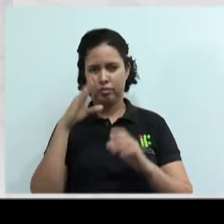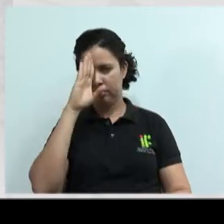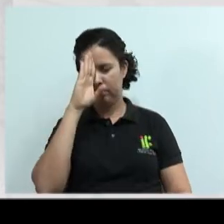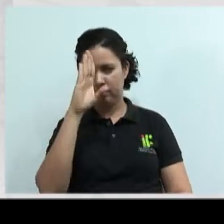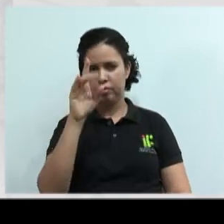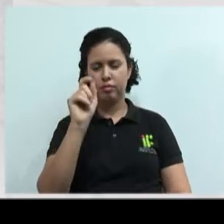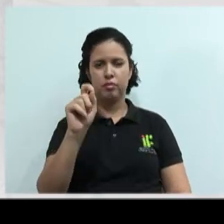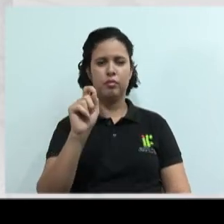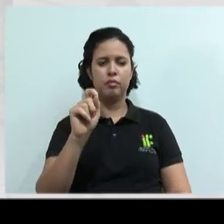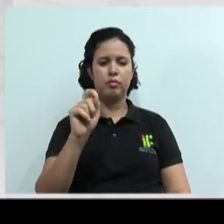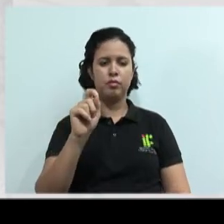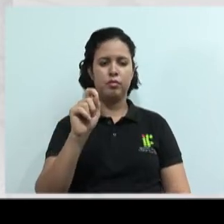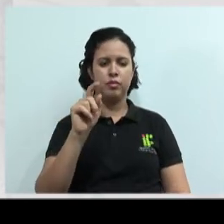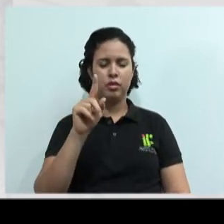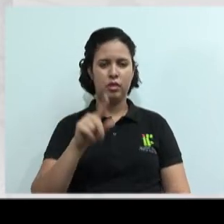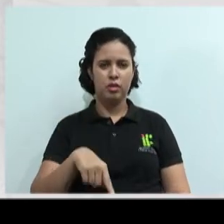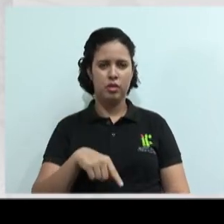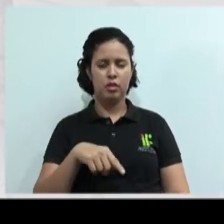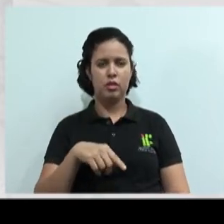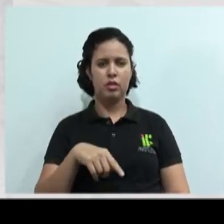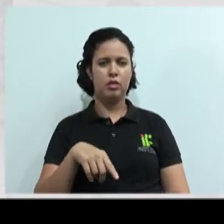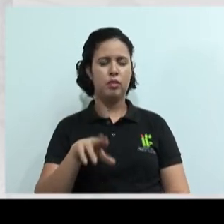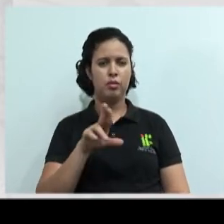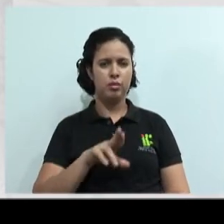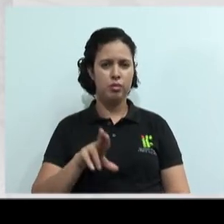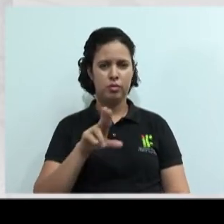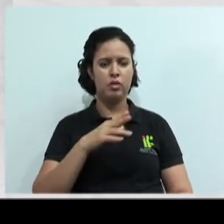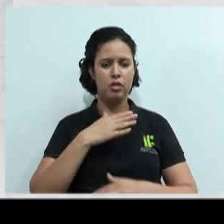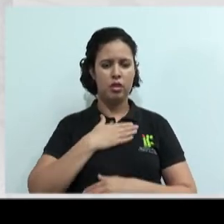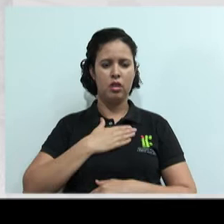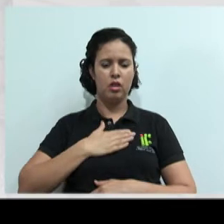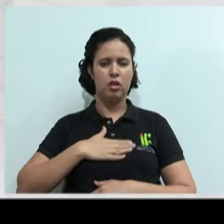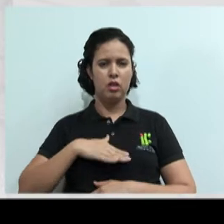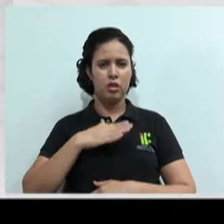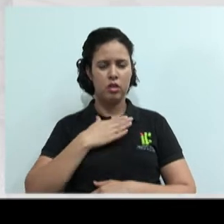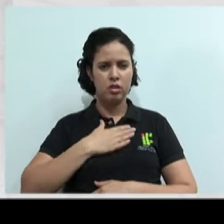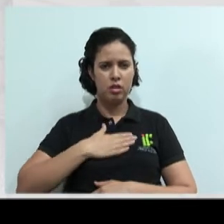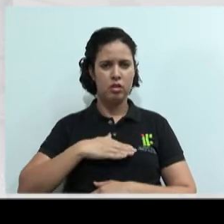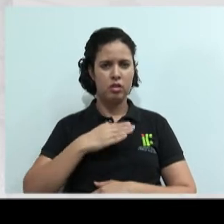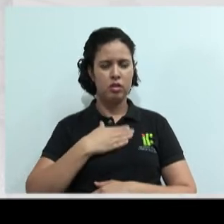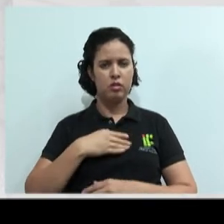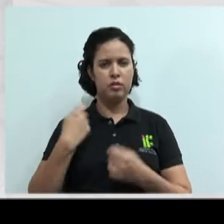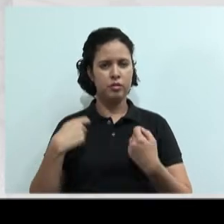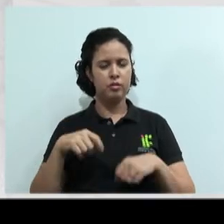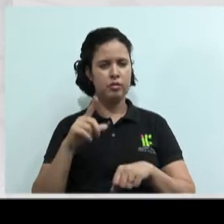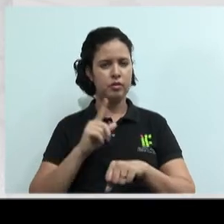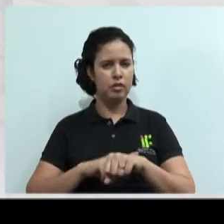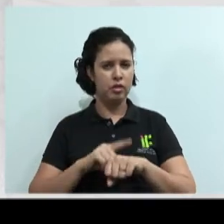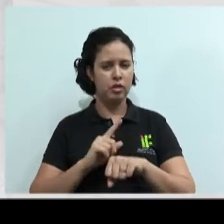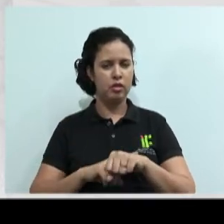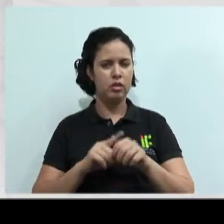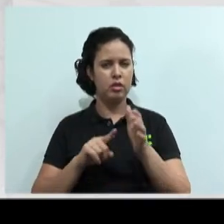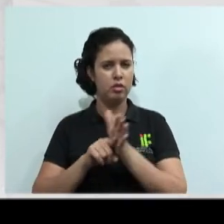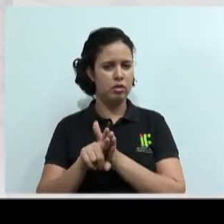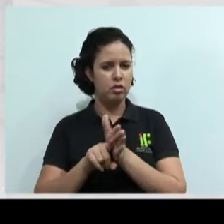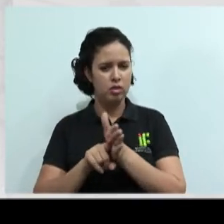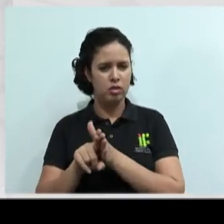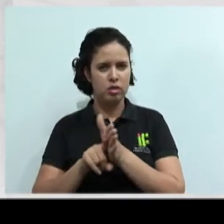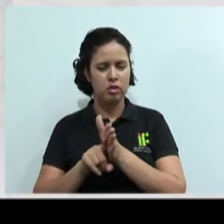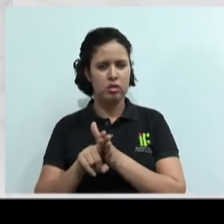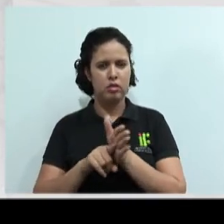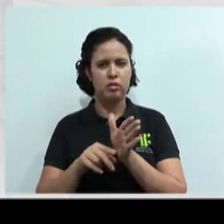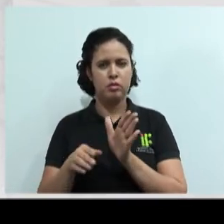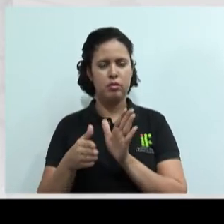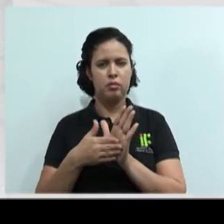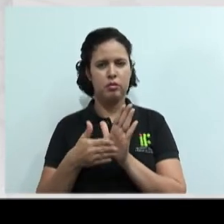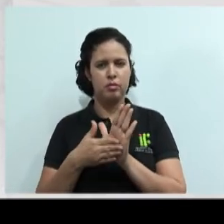uma delas é que ele usa um estilo calmo e ponderado. Ele precisa de tempo para analisar as propostas. Então,